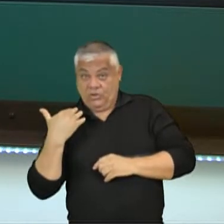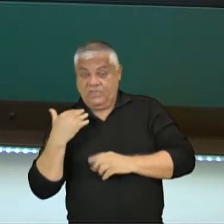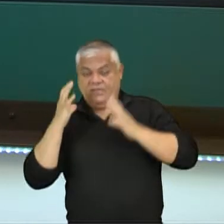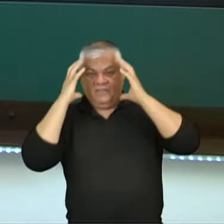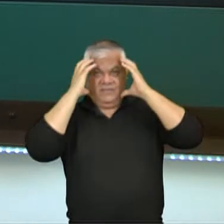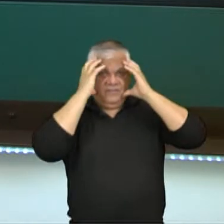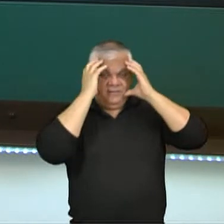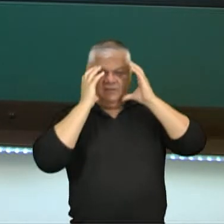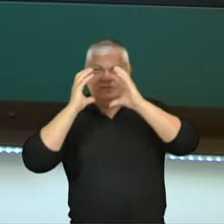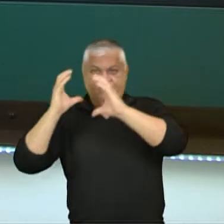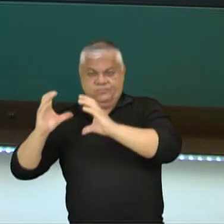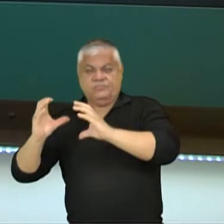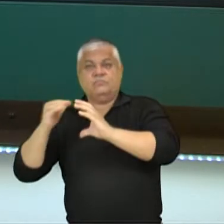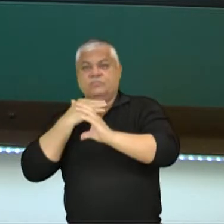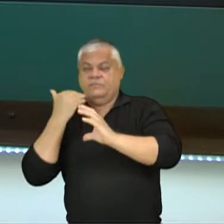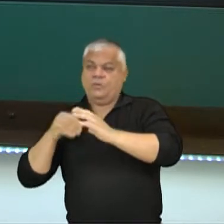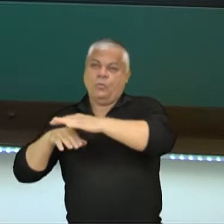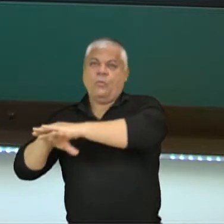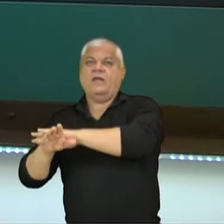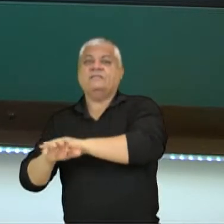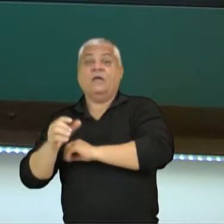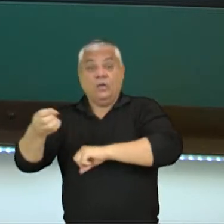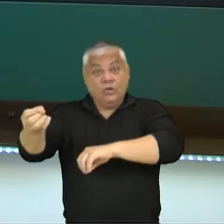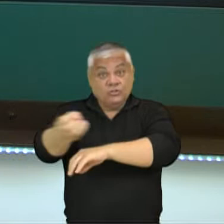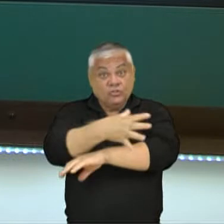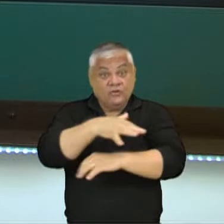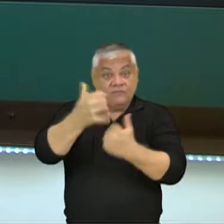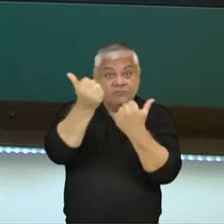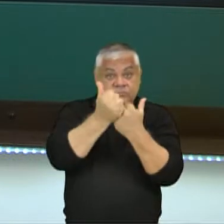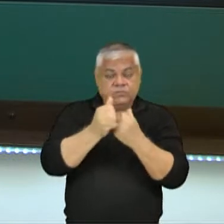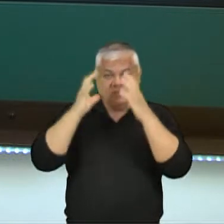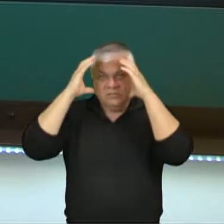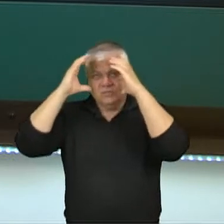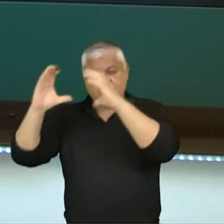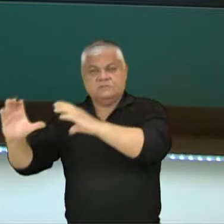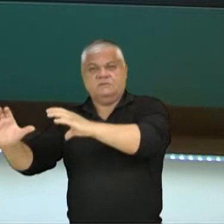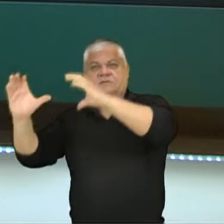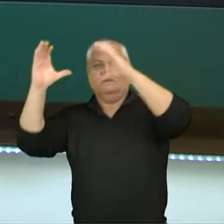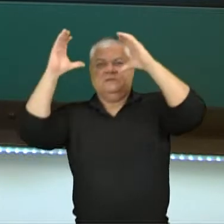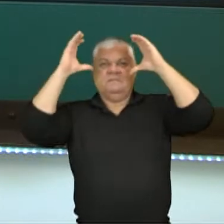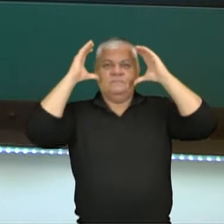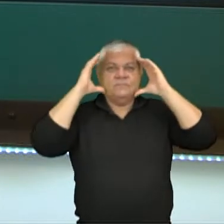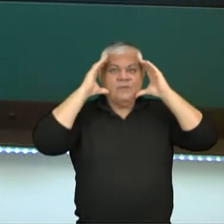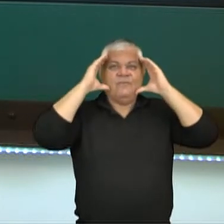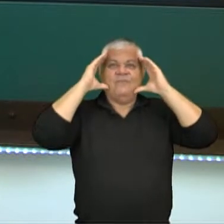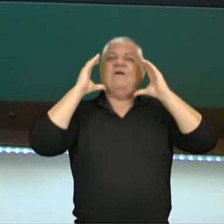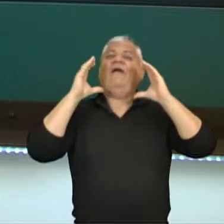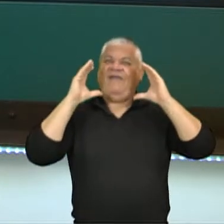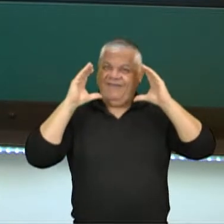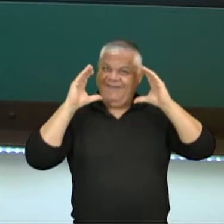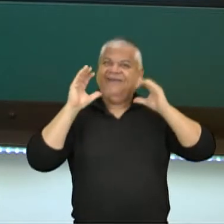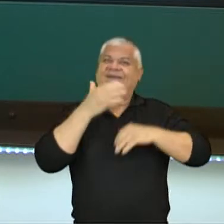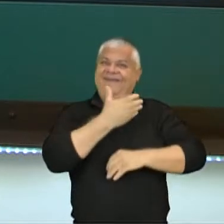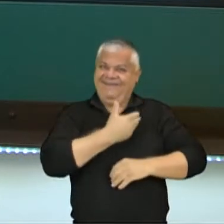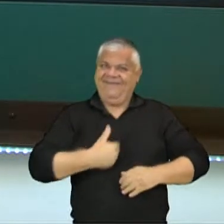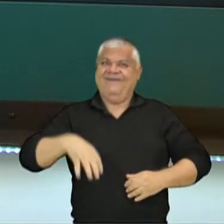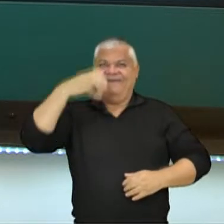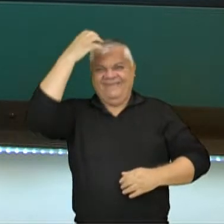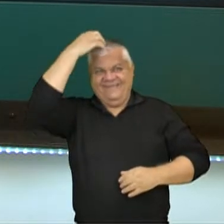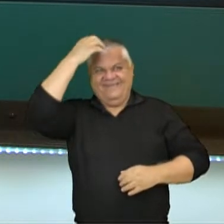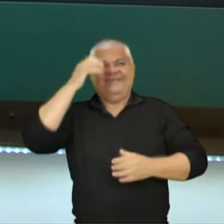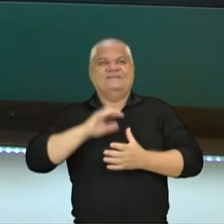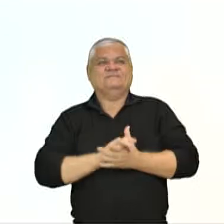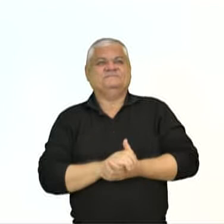surgisse no poder, ele podia utilizar o mesmo arco. Então, eles tiravam a cabeça e colocavam a cabeça do imperador atual. Você vê como eles eram bem práticos.